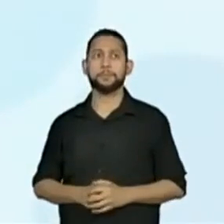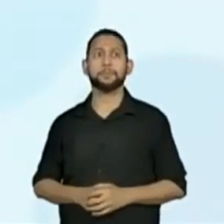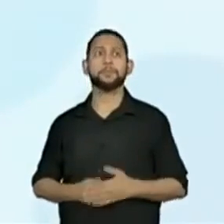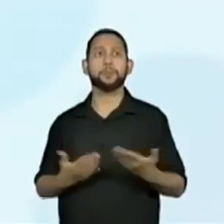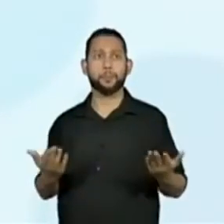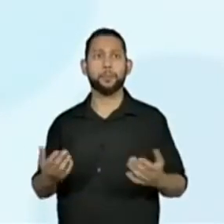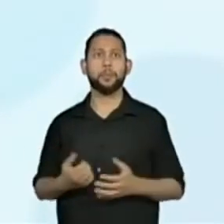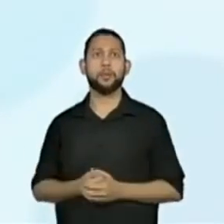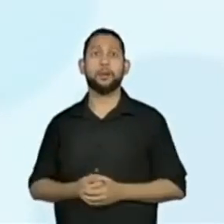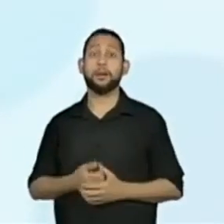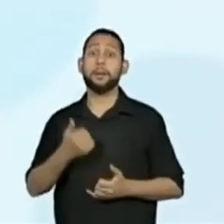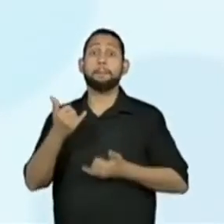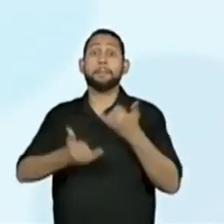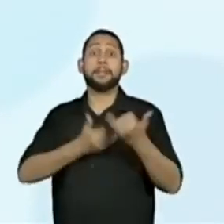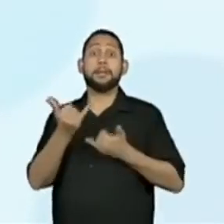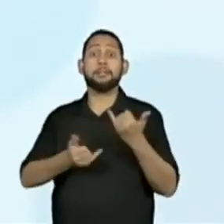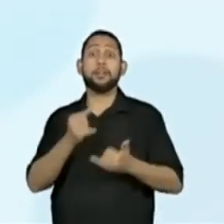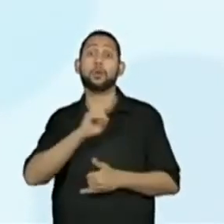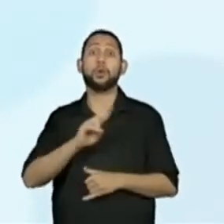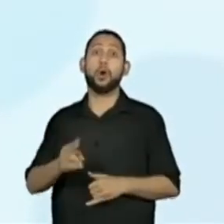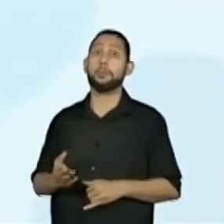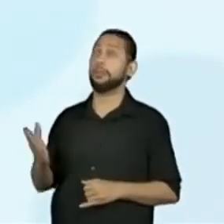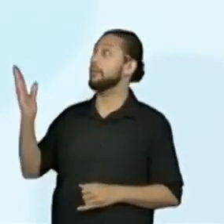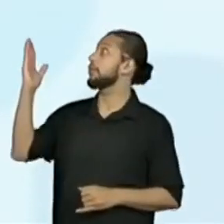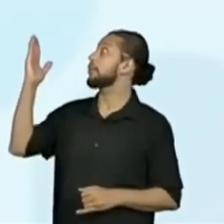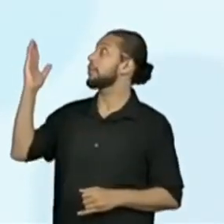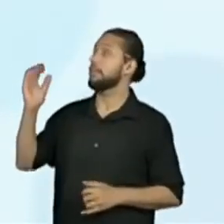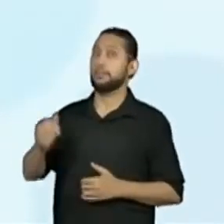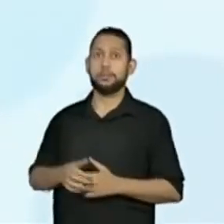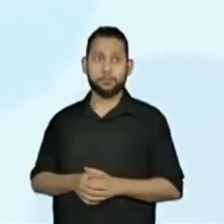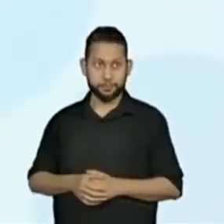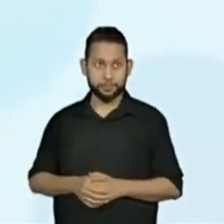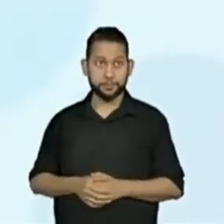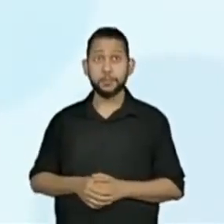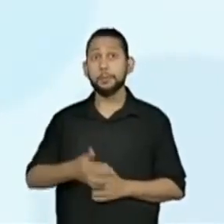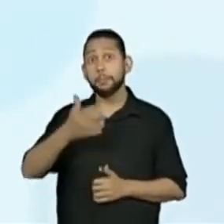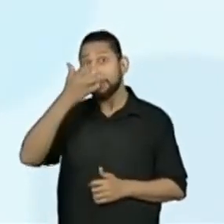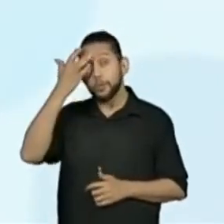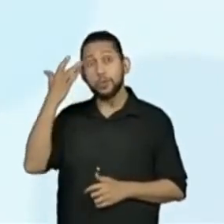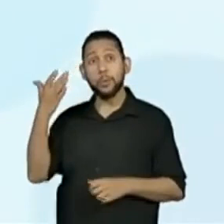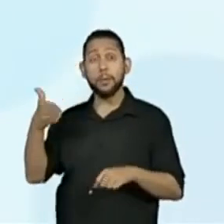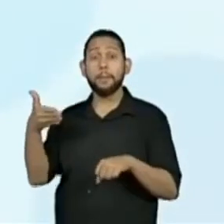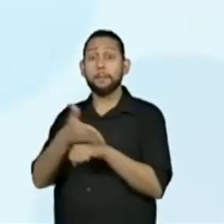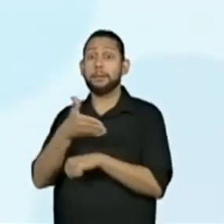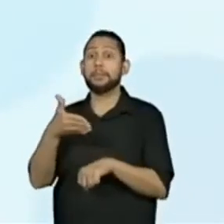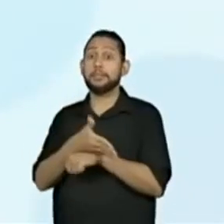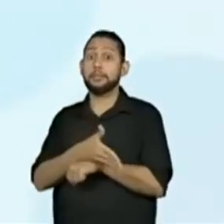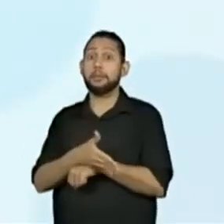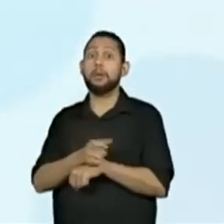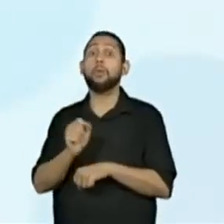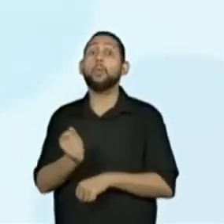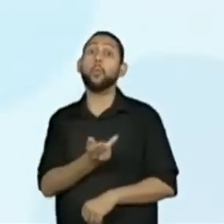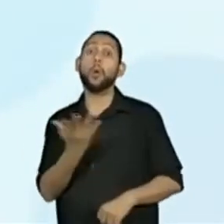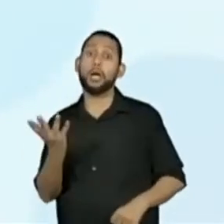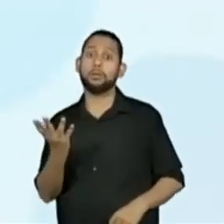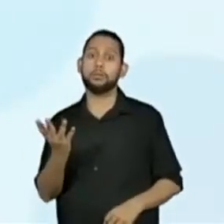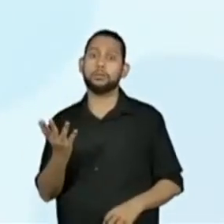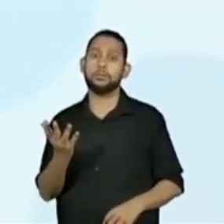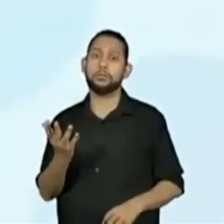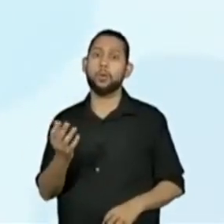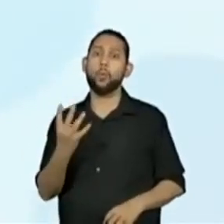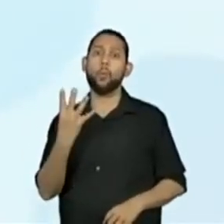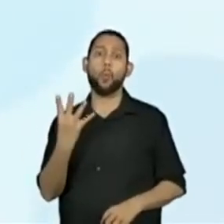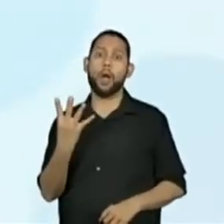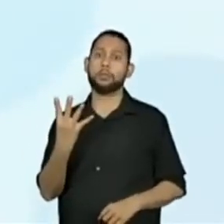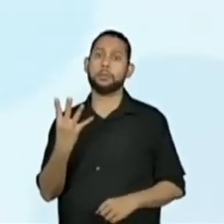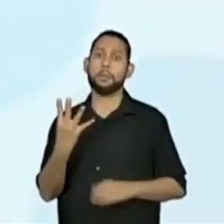É o nome da nossa brincadeira. Número de participantes. No mínimo,